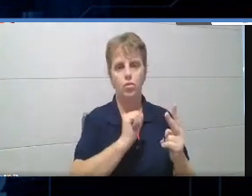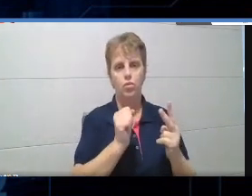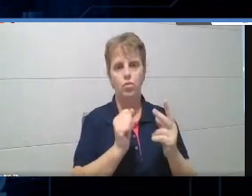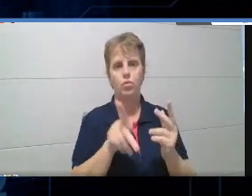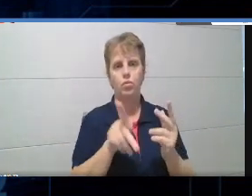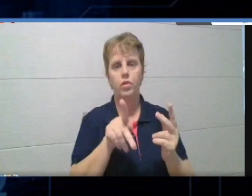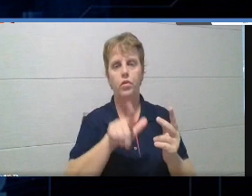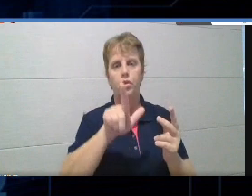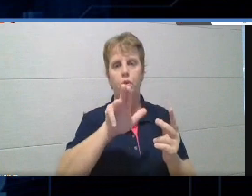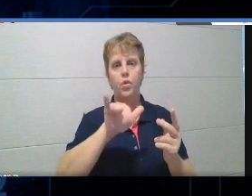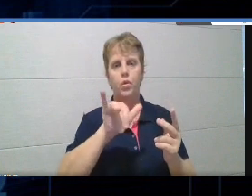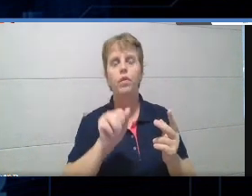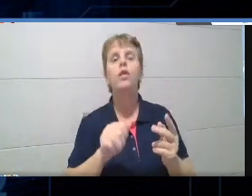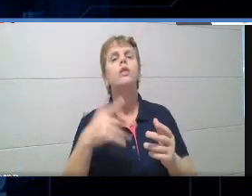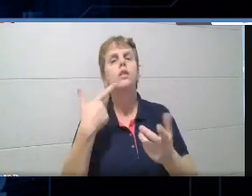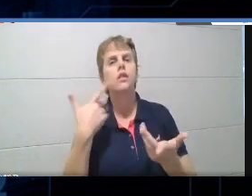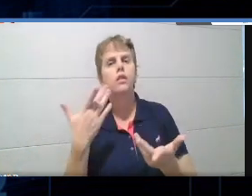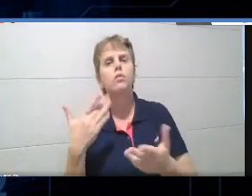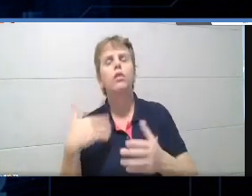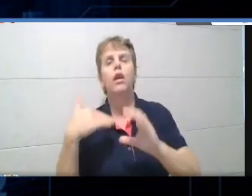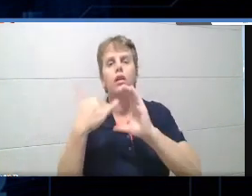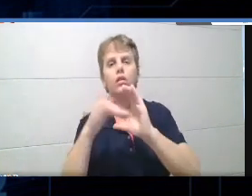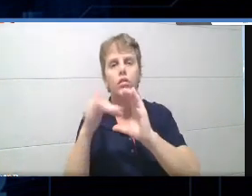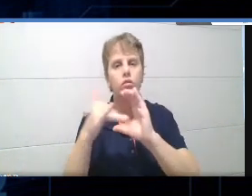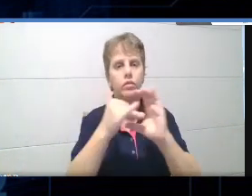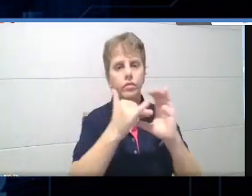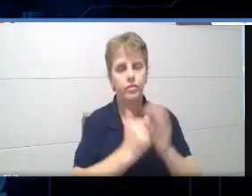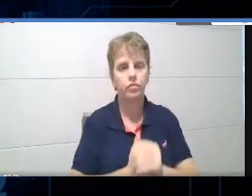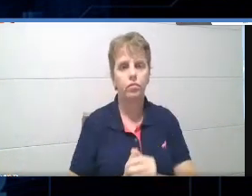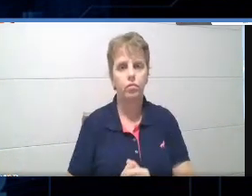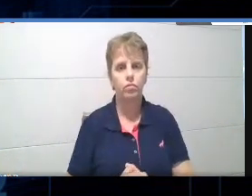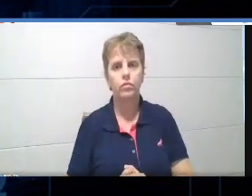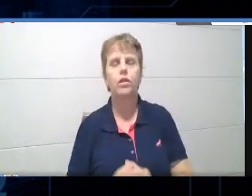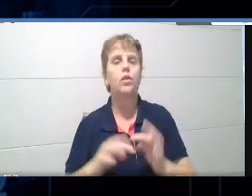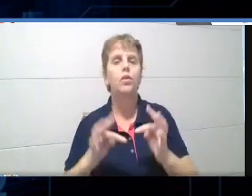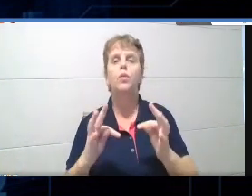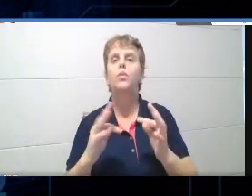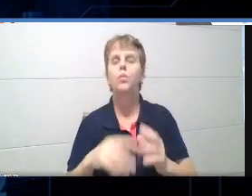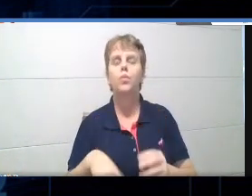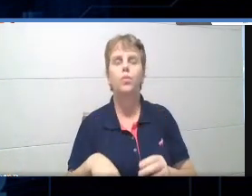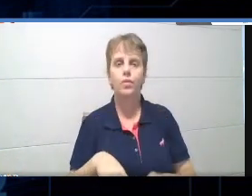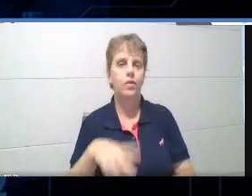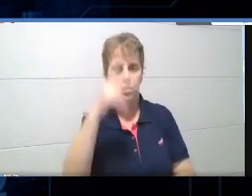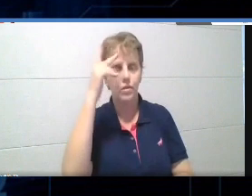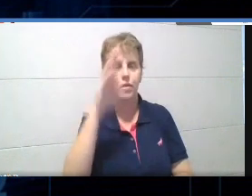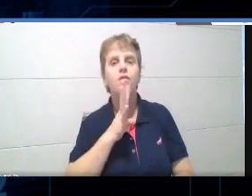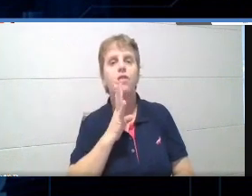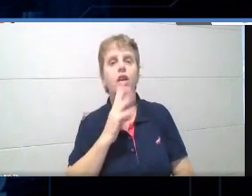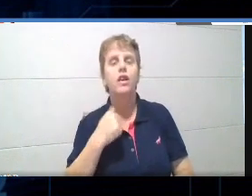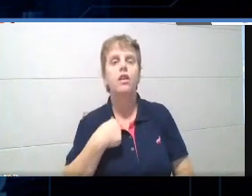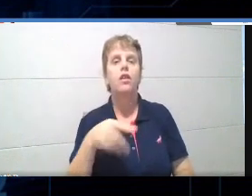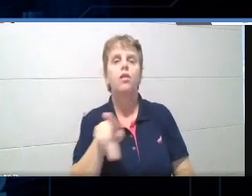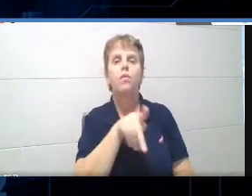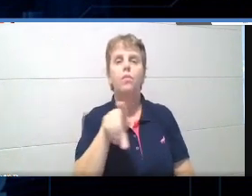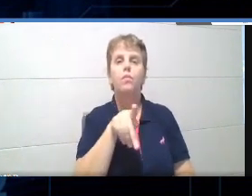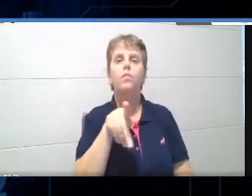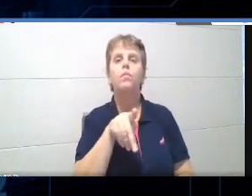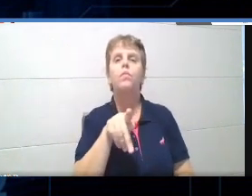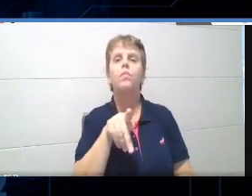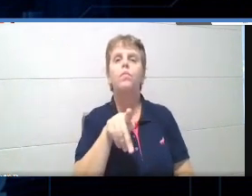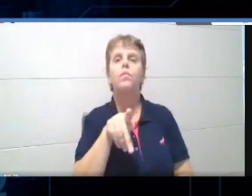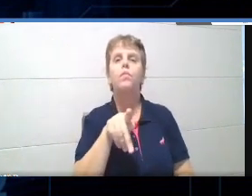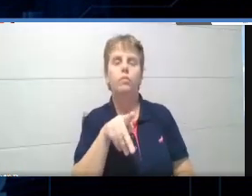2profival.gmail, eu sou conhecida como Profival, P-R-U-F-I mesmo, né, e isso foi um aluno que fez em